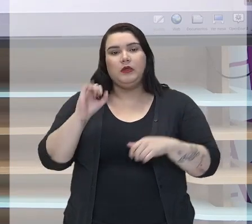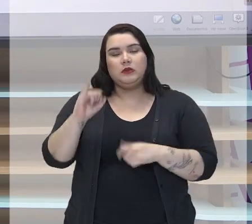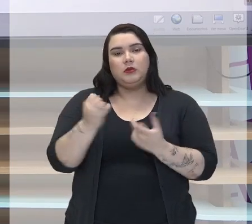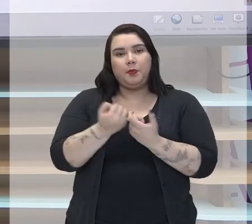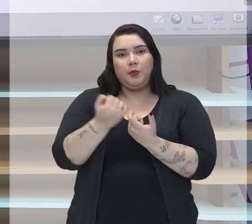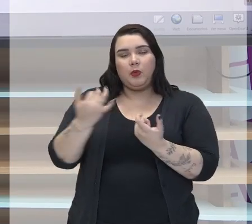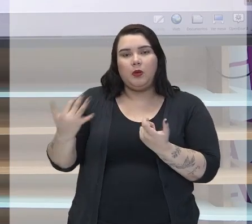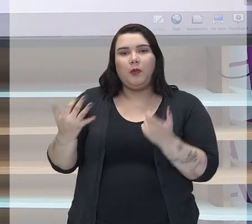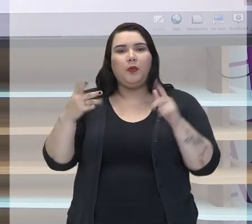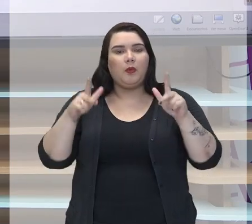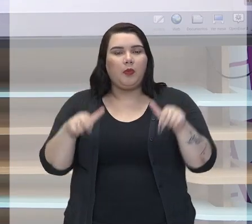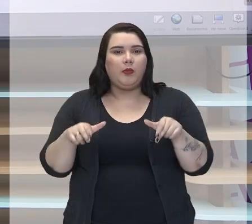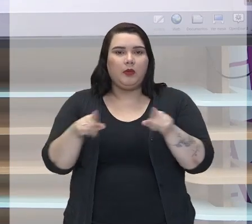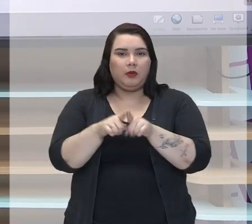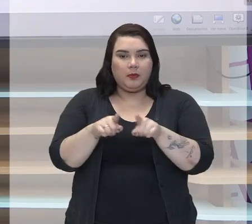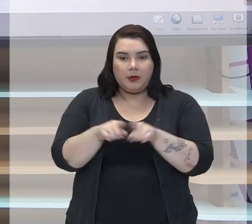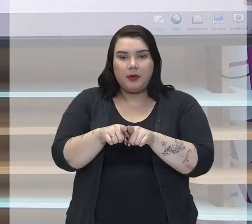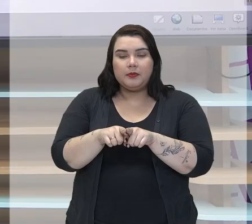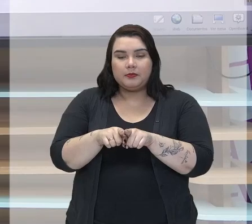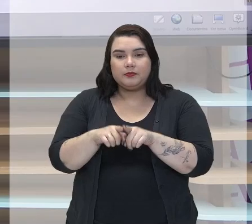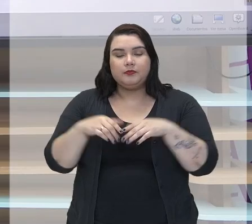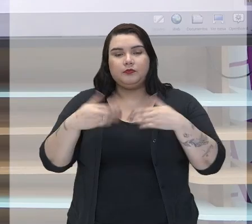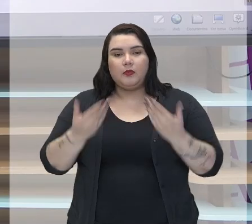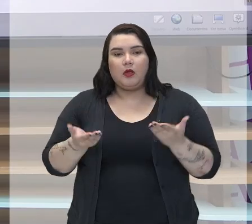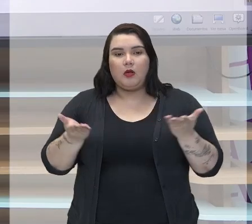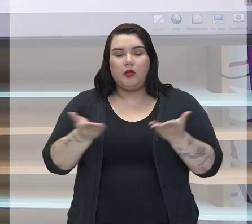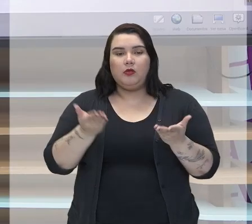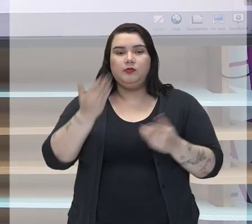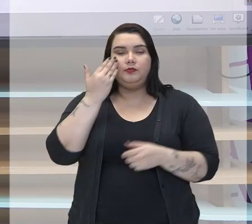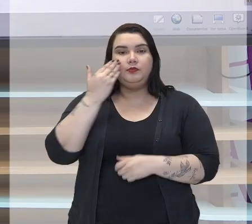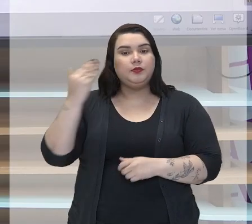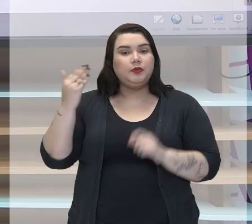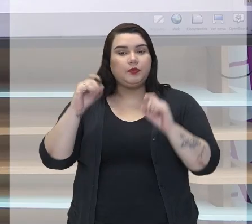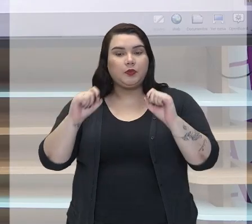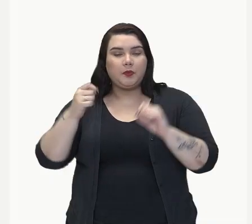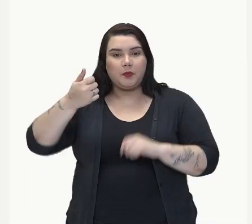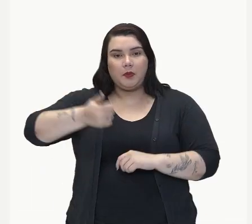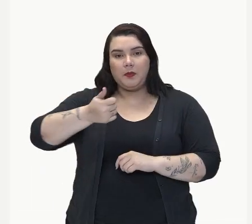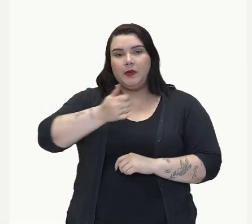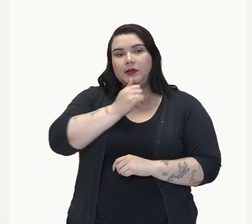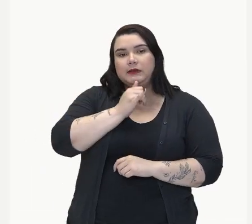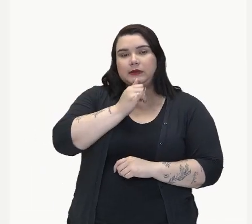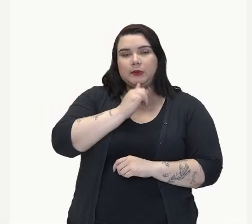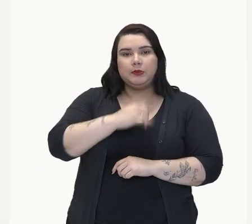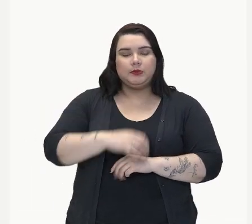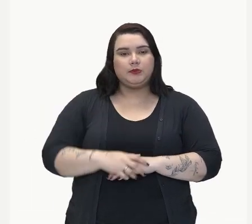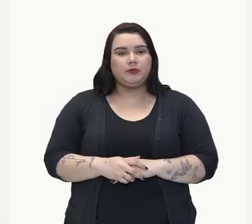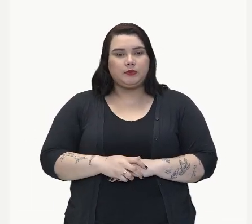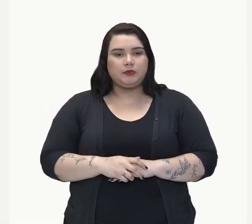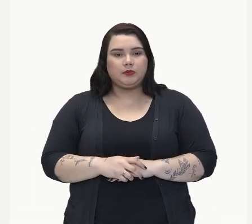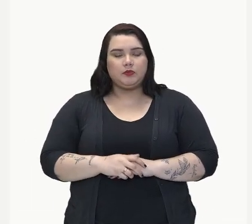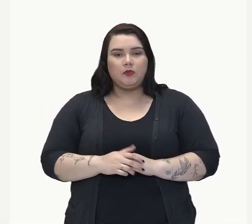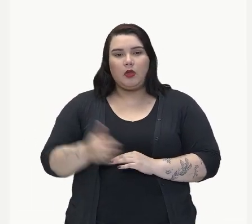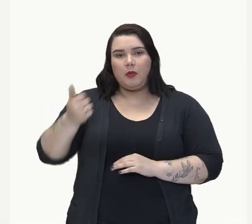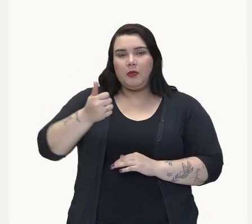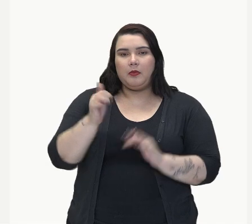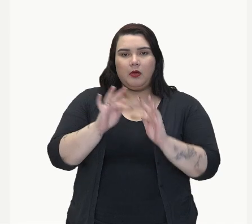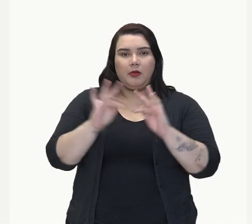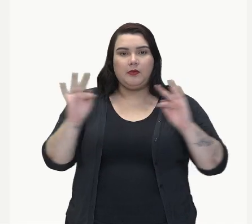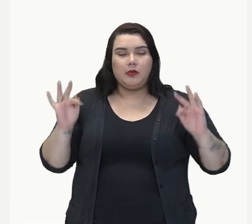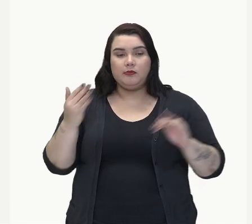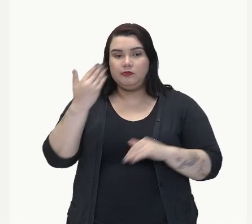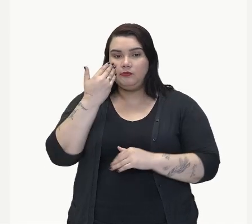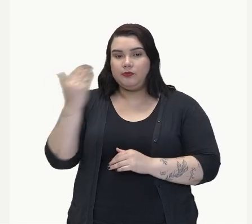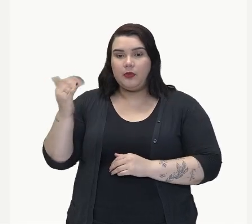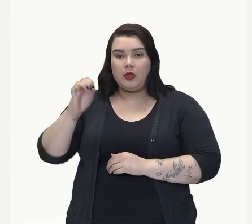plural da mesma forma. Então, vamos ver aqui o primeiro exemplo. Ele mesmo disse